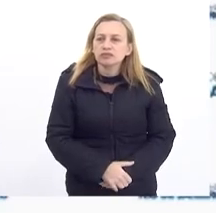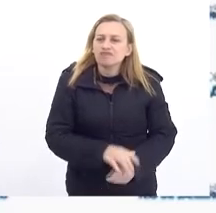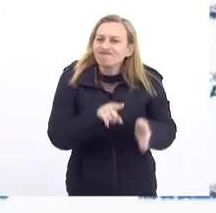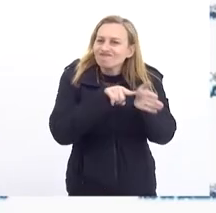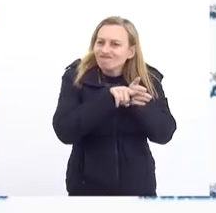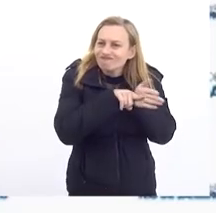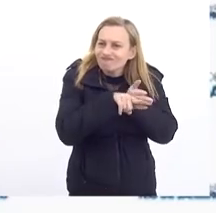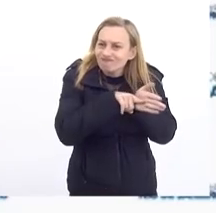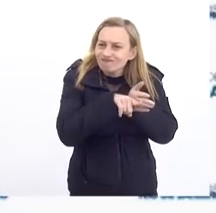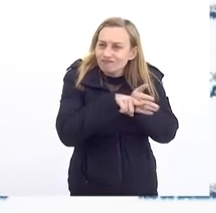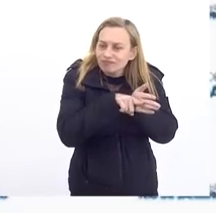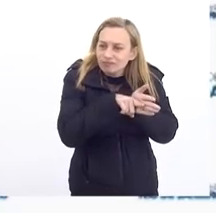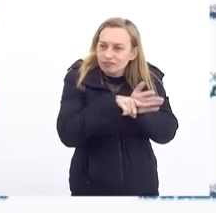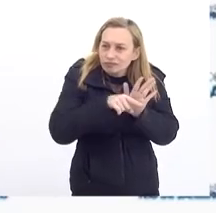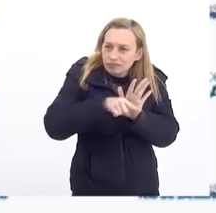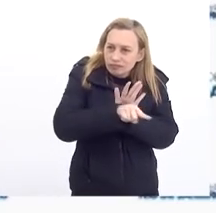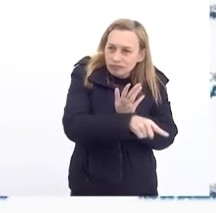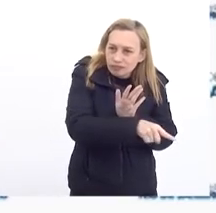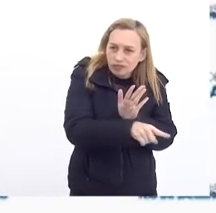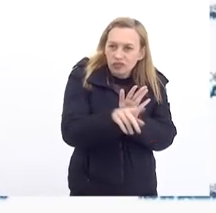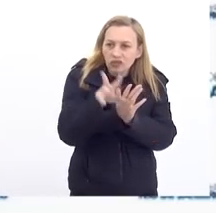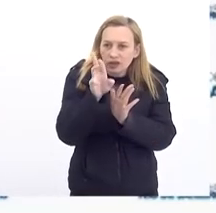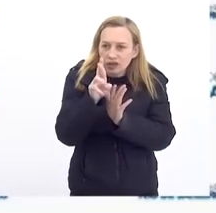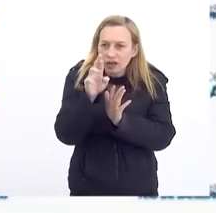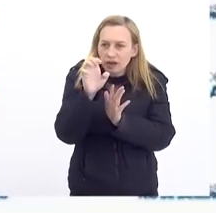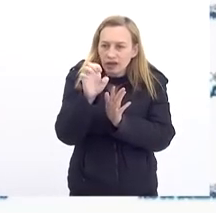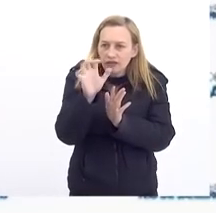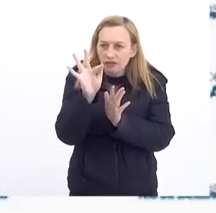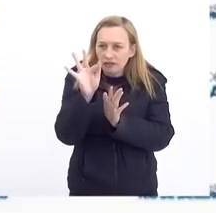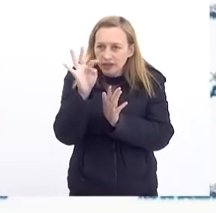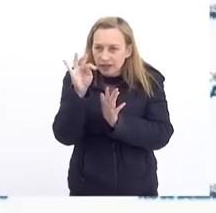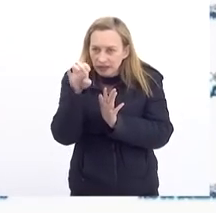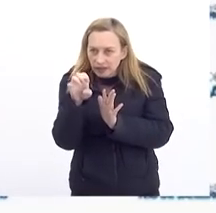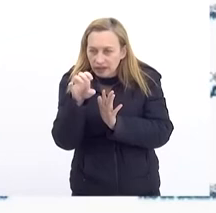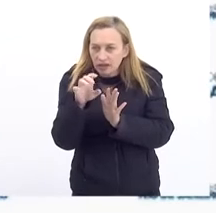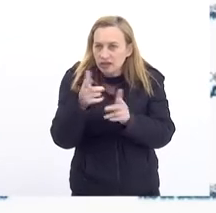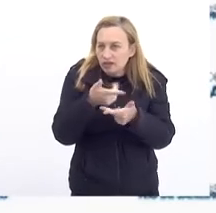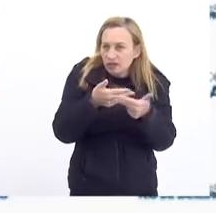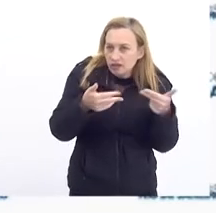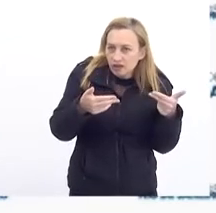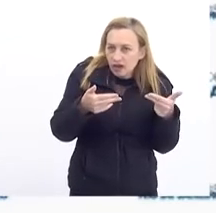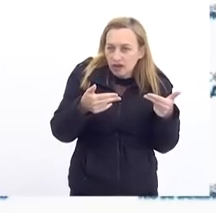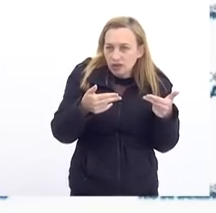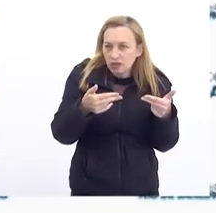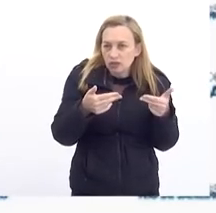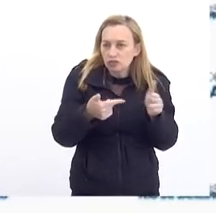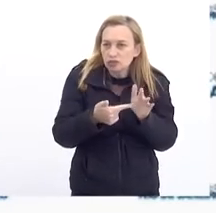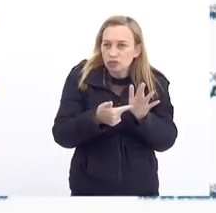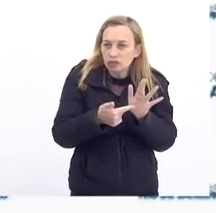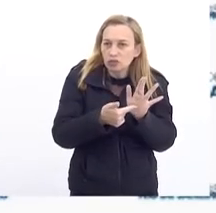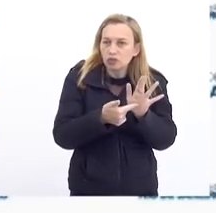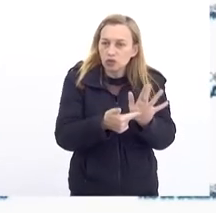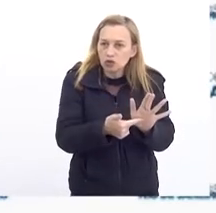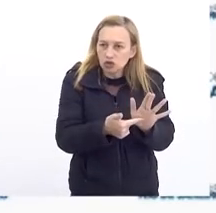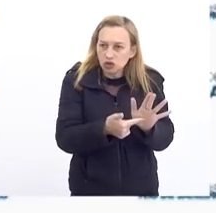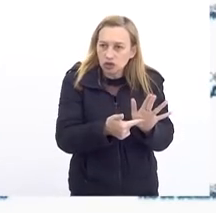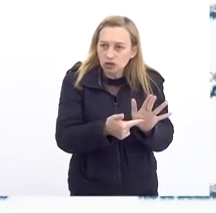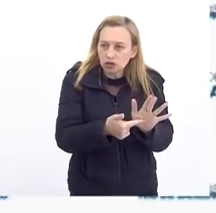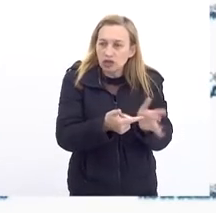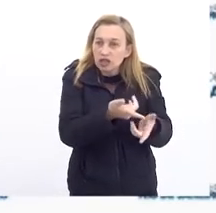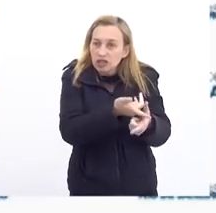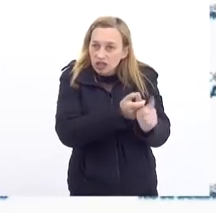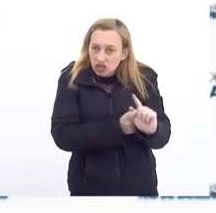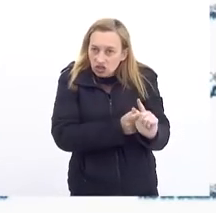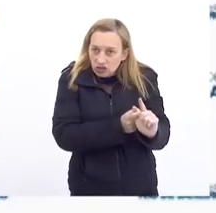Fiscalizado Intensamente A refit Tem vários Altos O que consta Na dívida Ativa É parte Da dívida deles